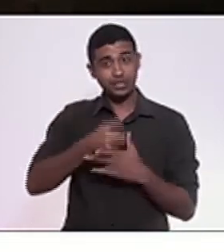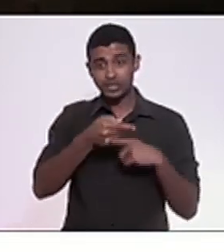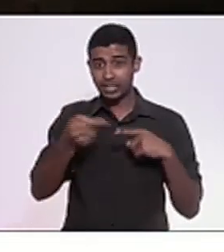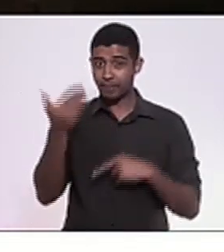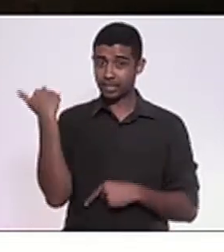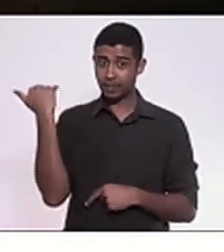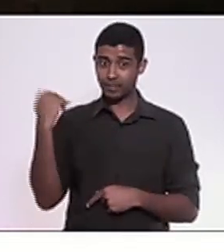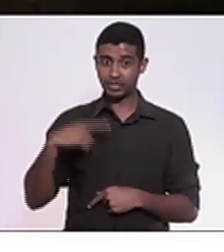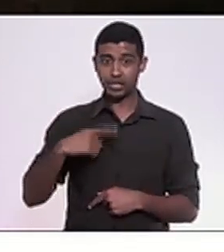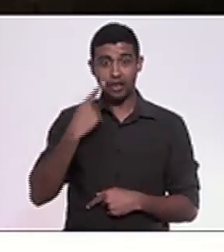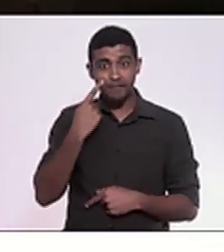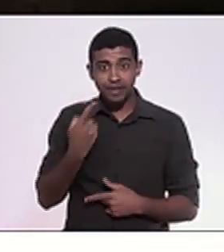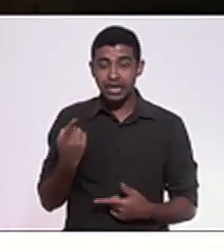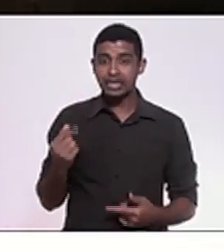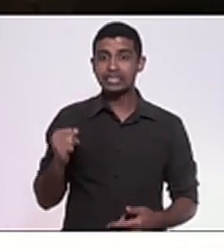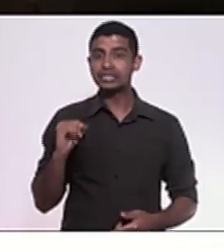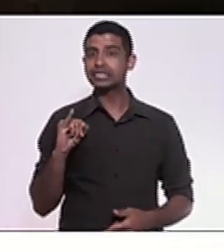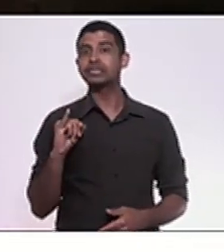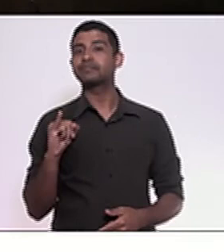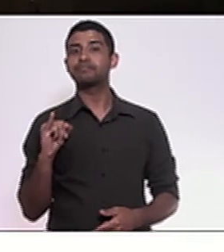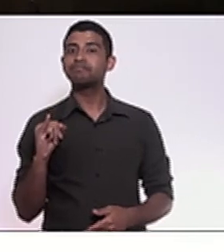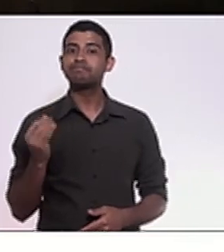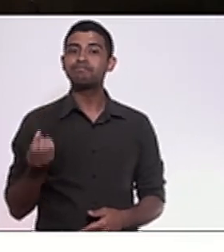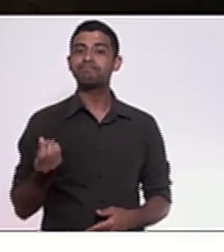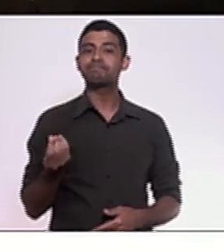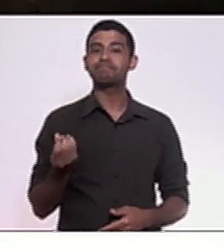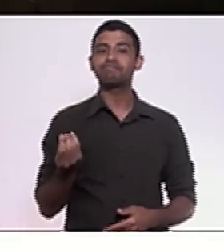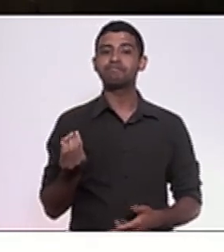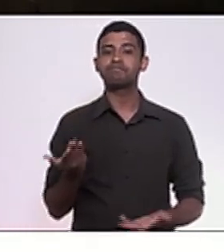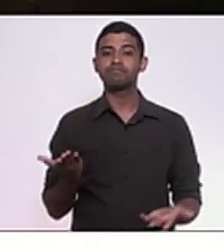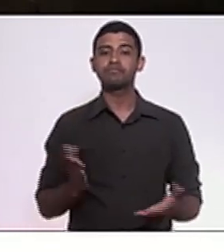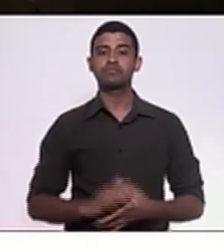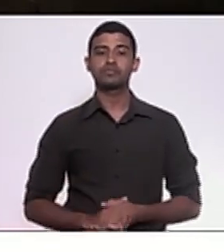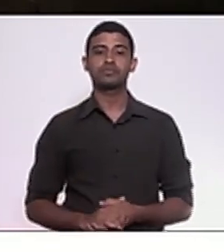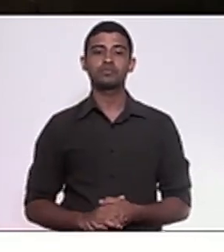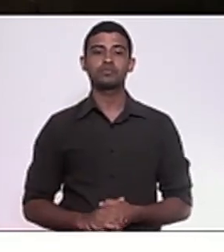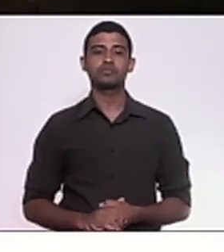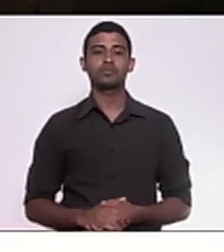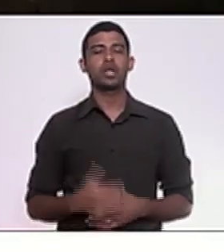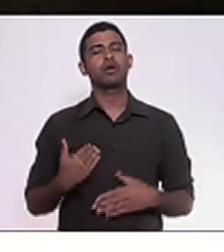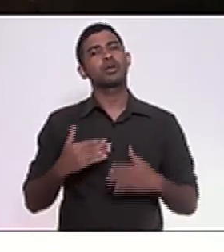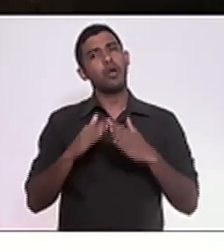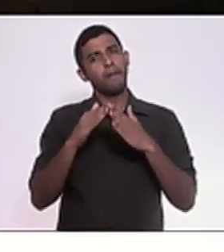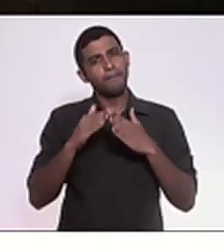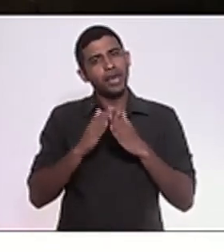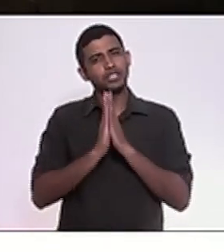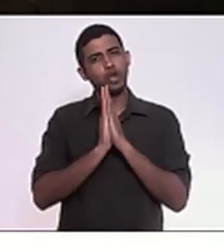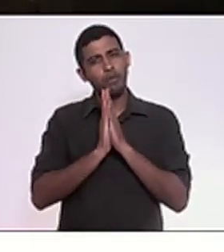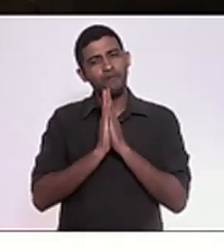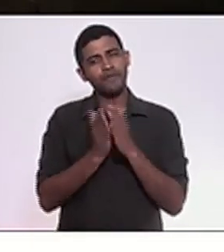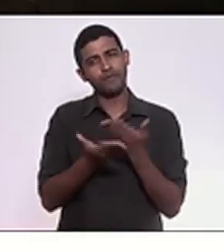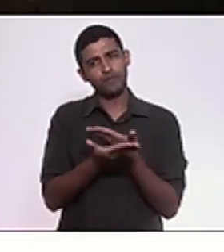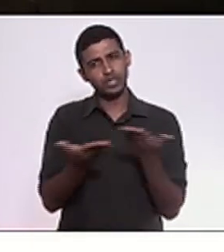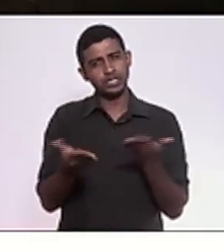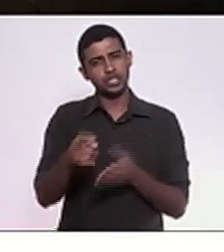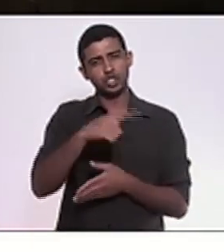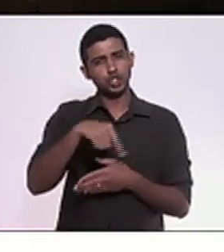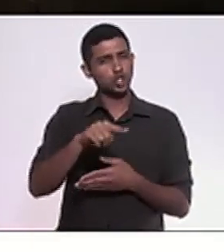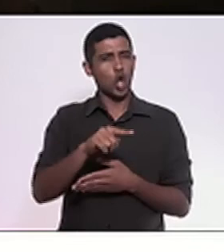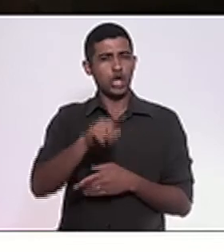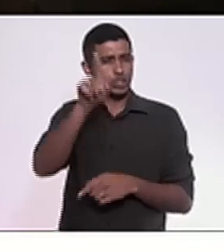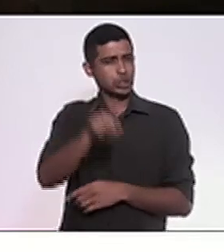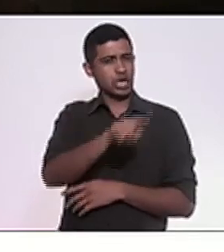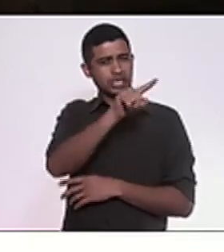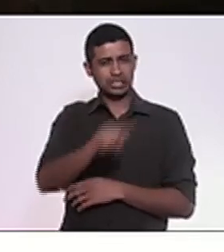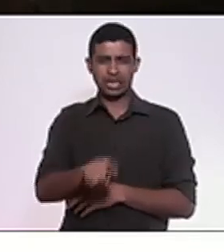meu tempo já tinha... Fica aqui o pedido aos meus pares para que possamos derrubar essa